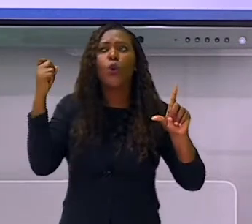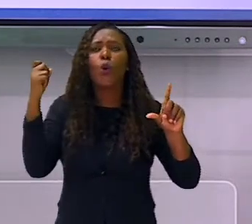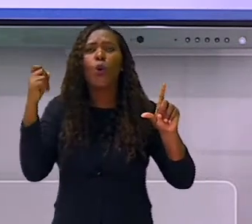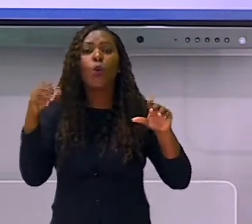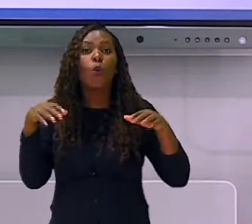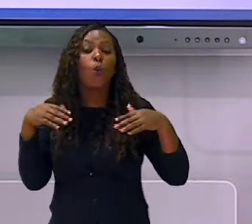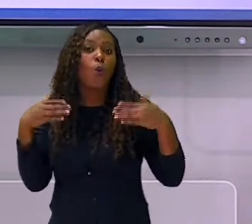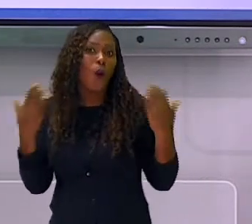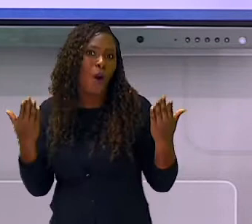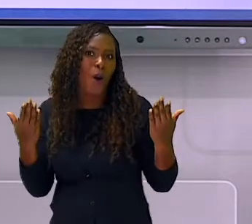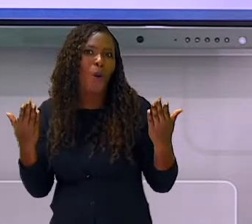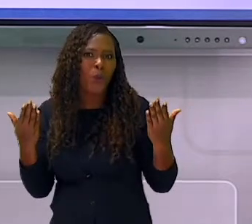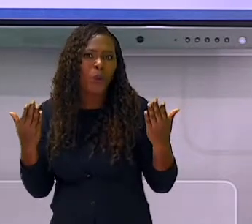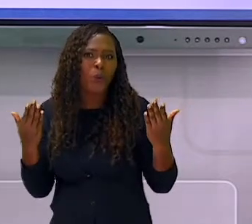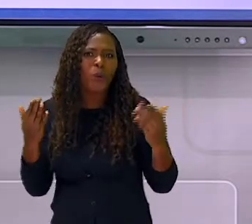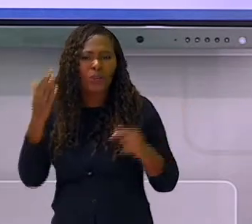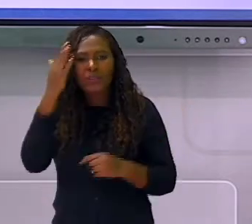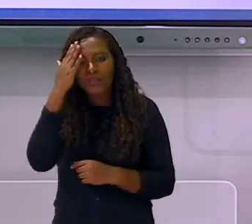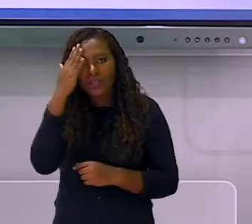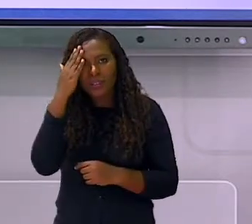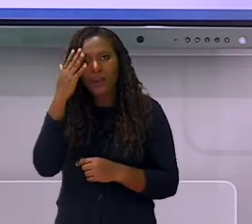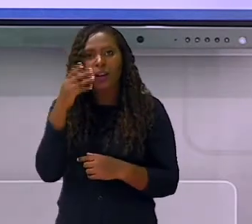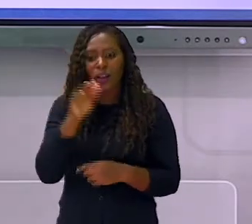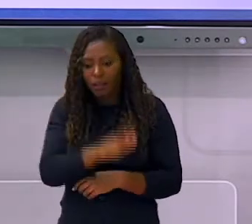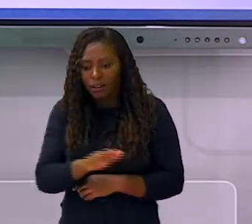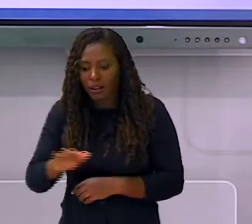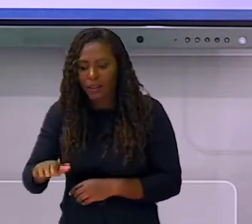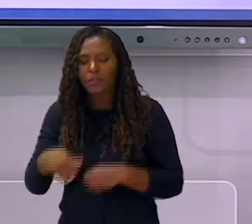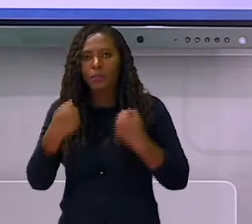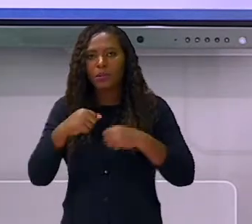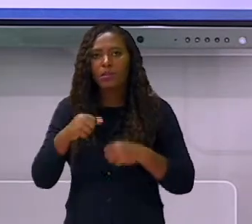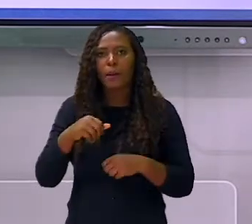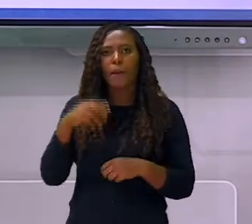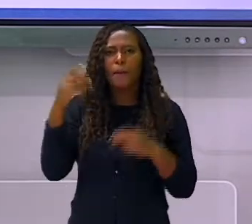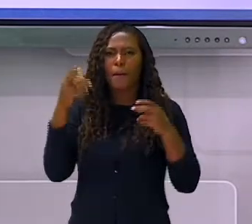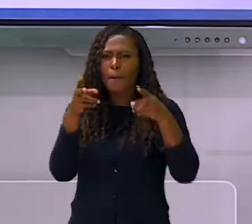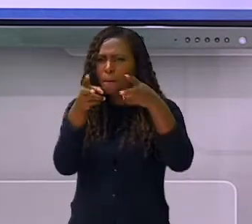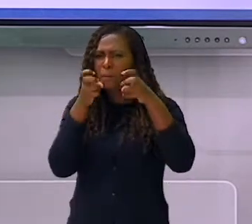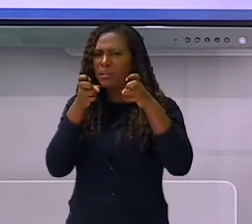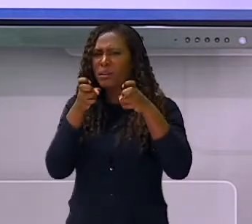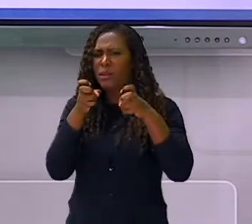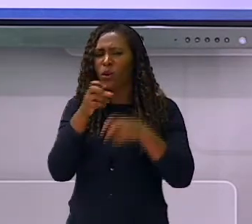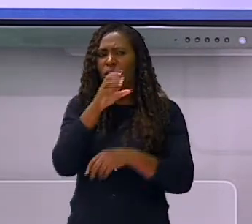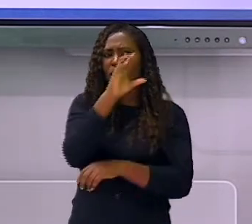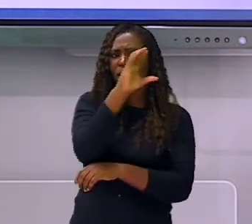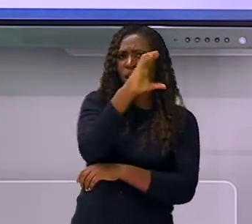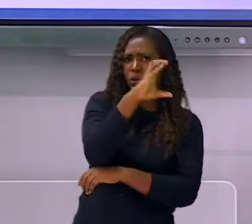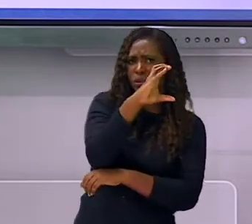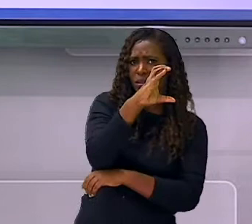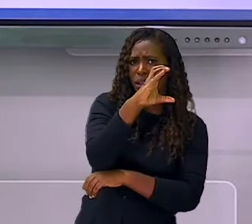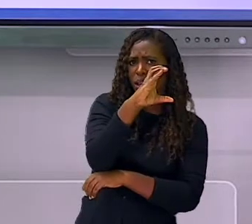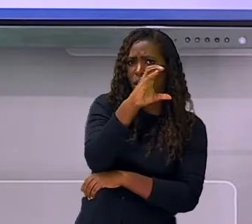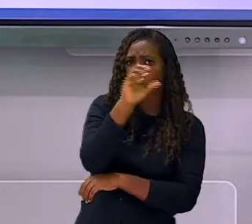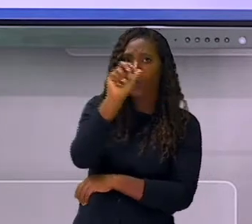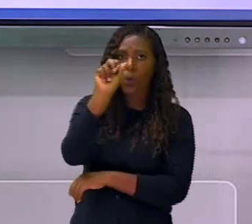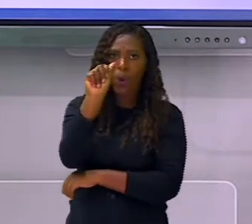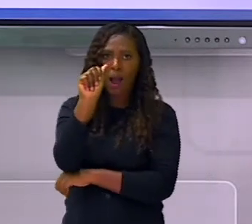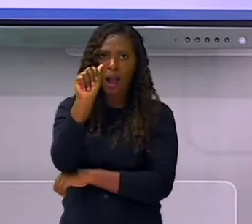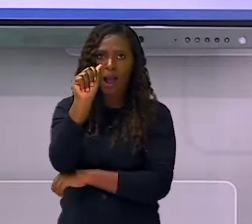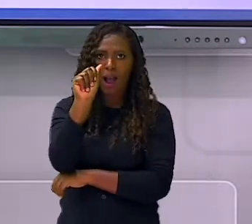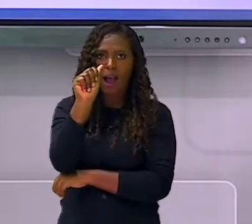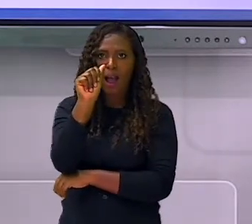Por exemplo, a criança precisa perceber que a letra C, quando é seguida da vogal A, vai formar o som K.